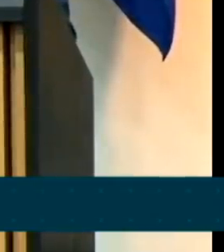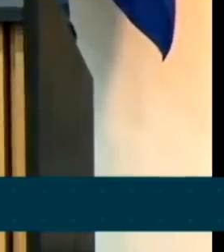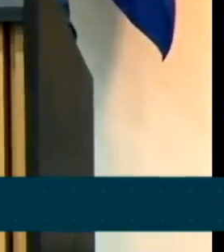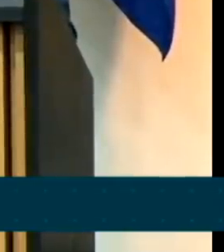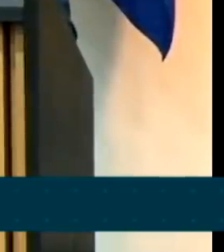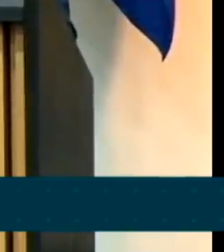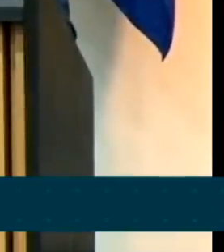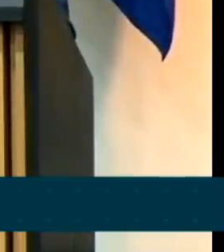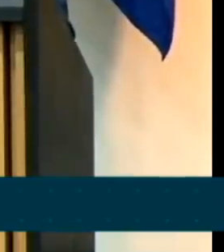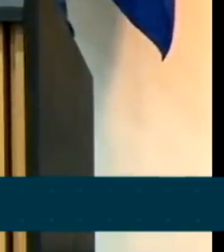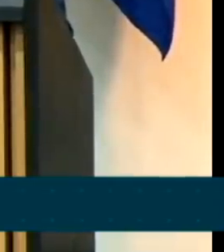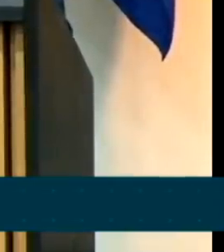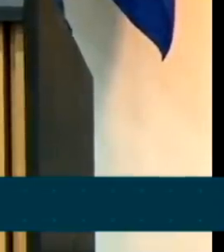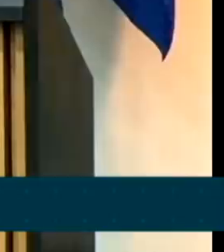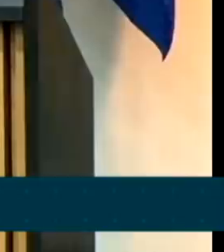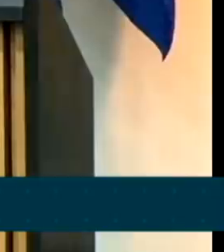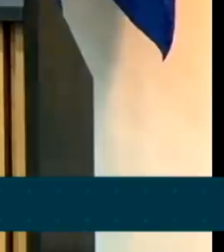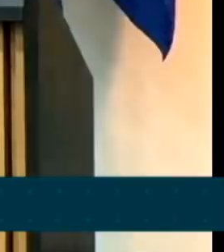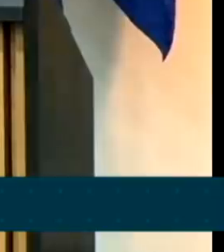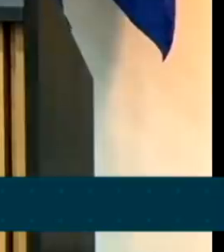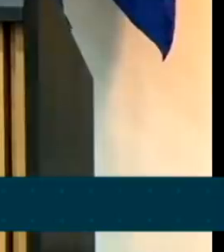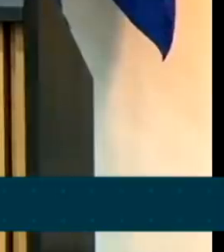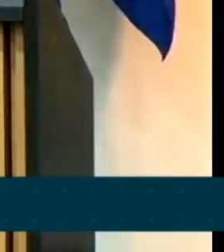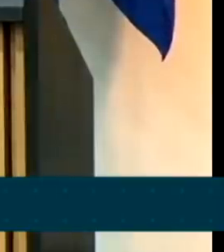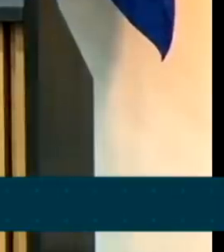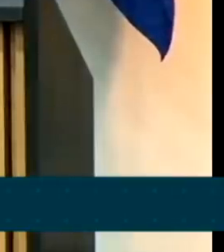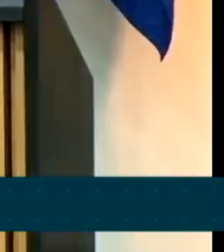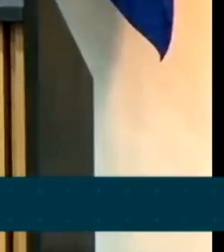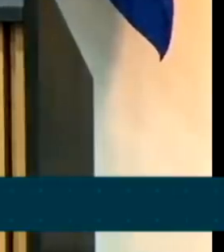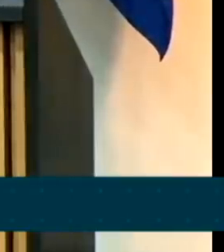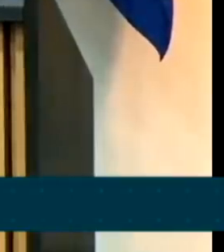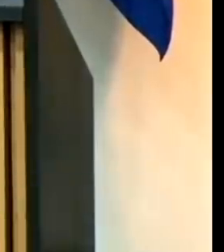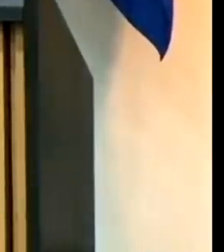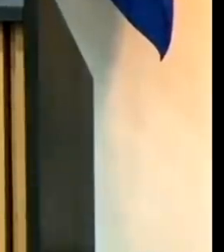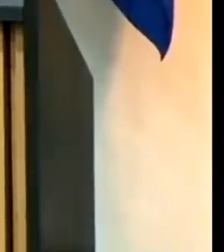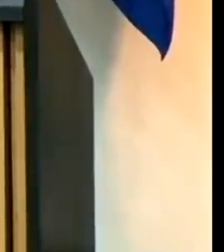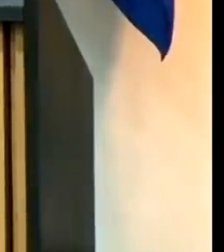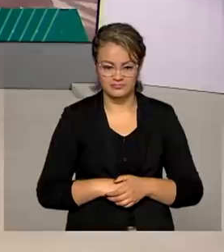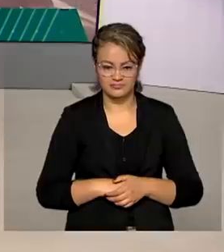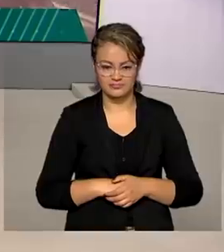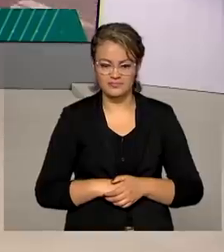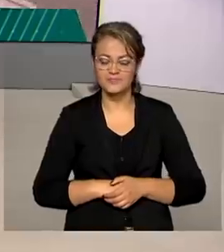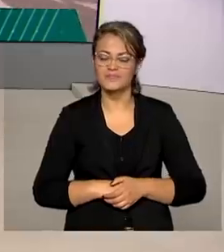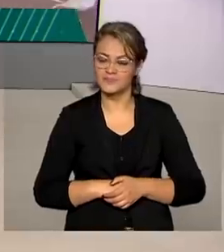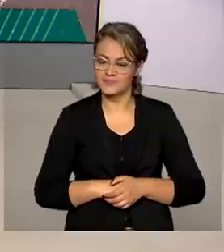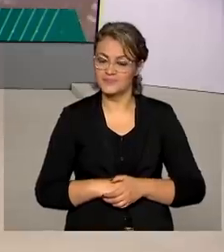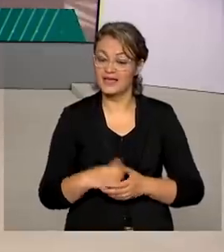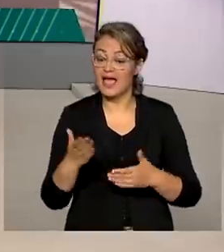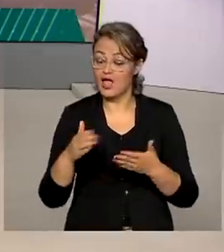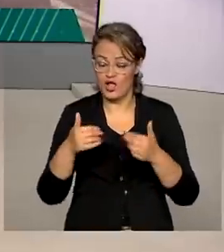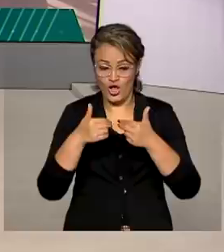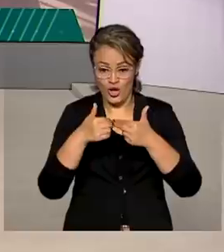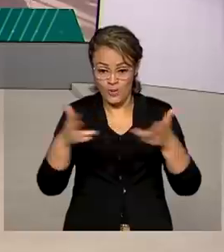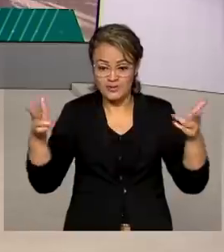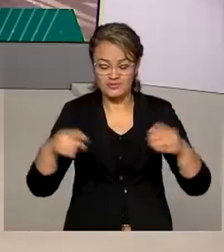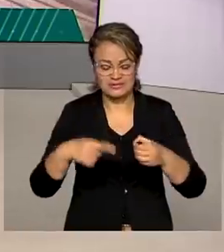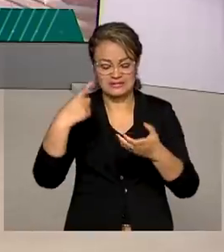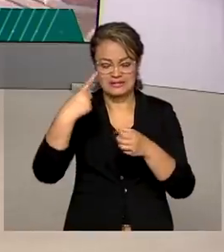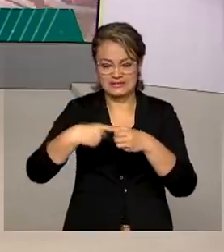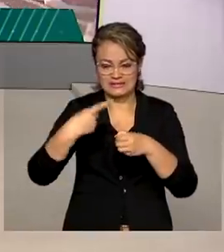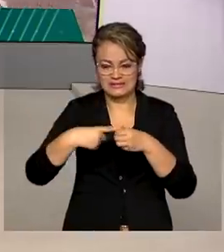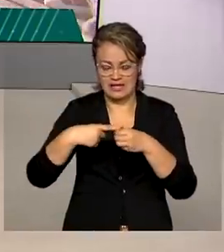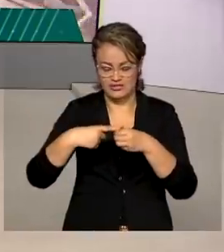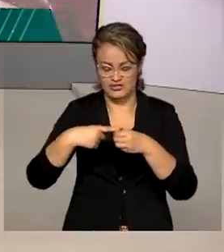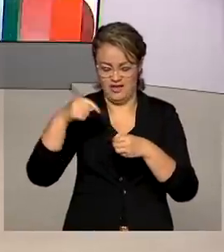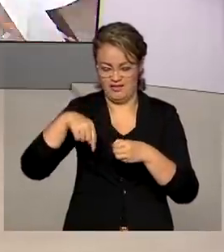venezuelanos encontrem condições dignas para a reconstrução de suas vidas. Foi inaugurada em Ceilândia, aqui